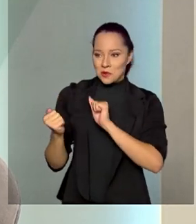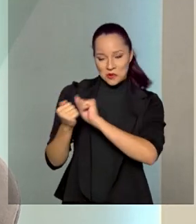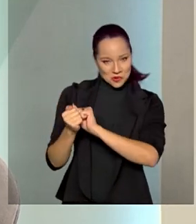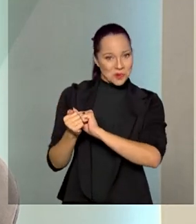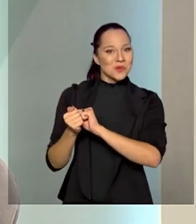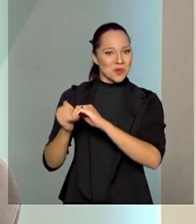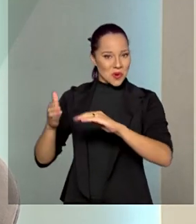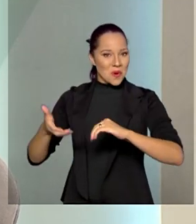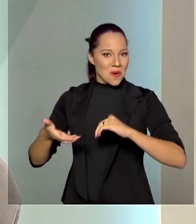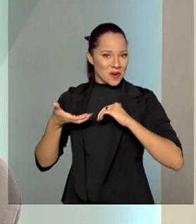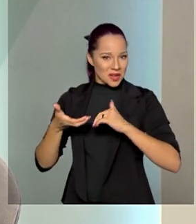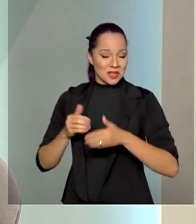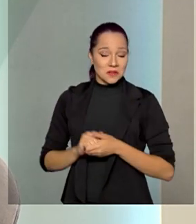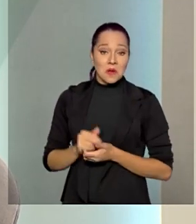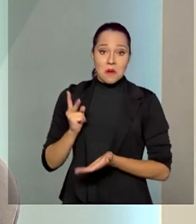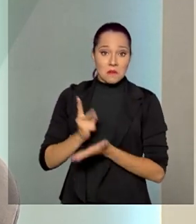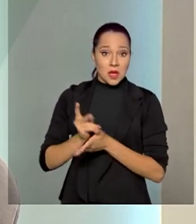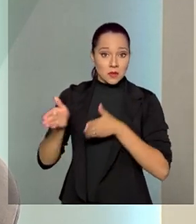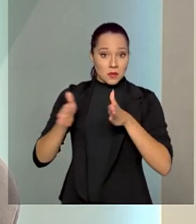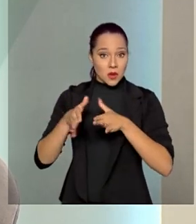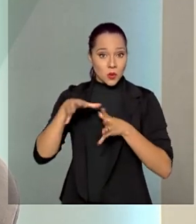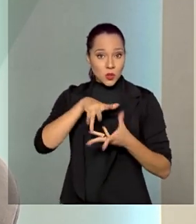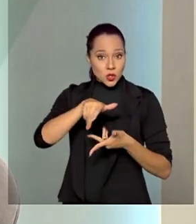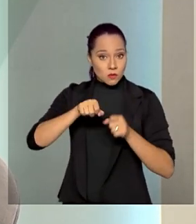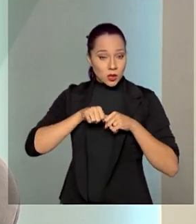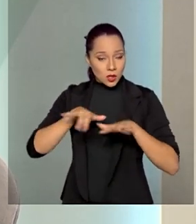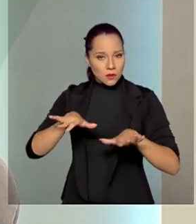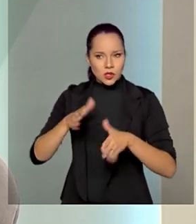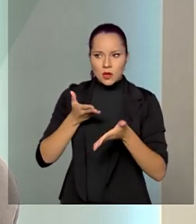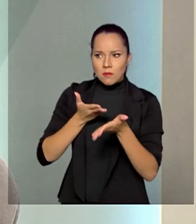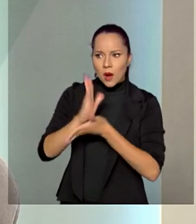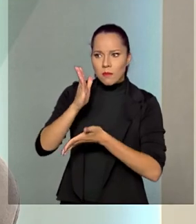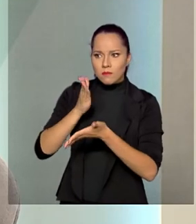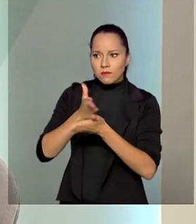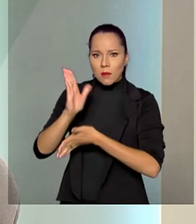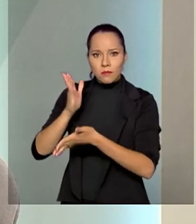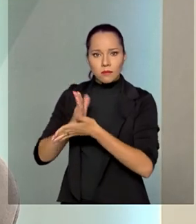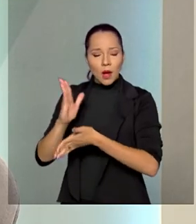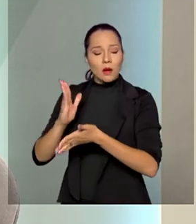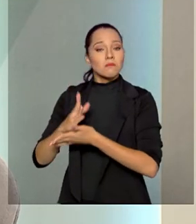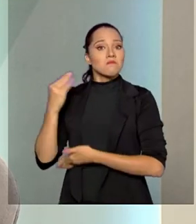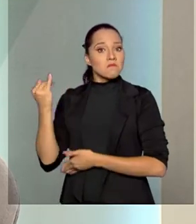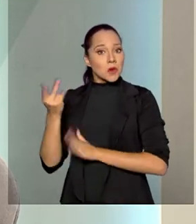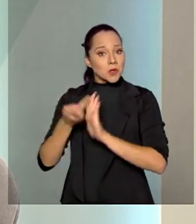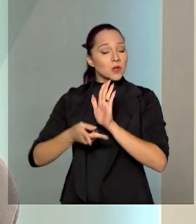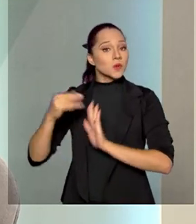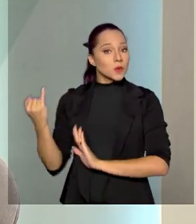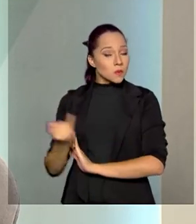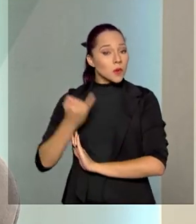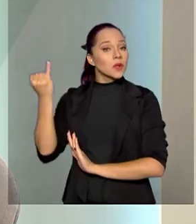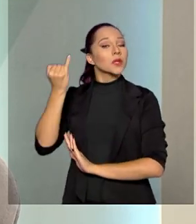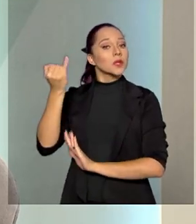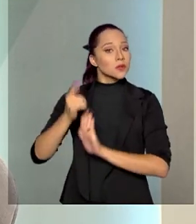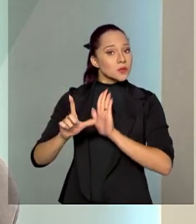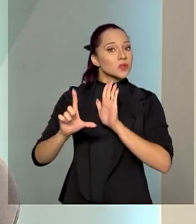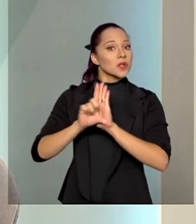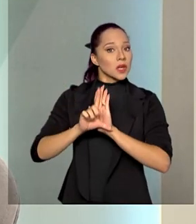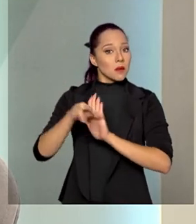juntos com o Congresso Nacional. Apesar da pandemia, nós aprovamos importantíssimos projetos de lei